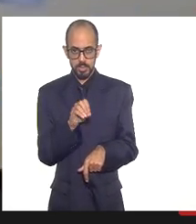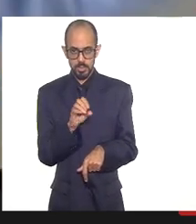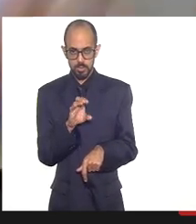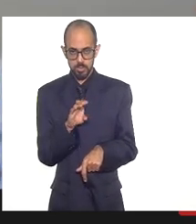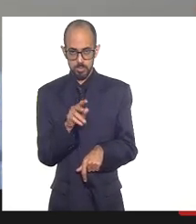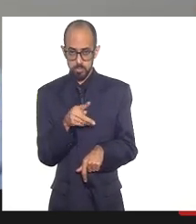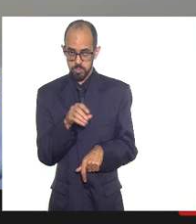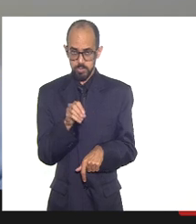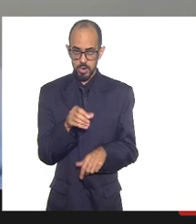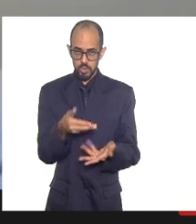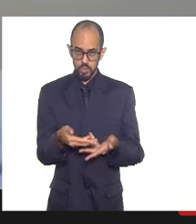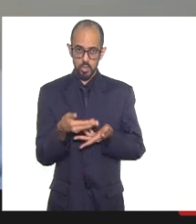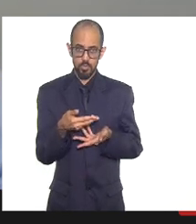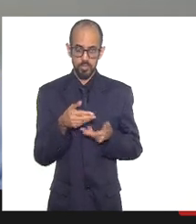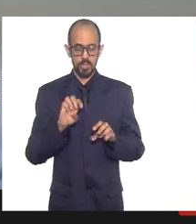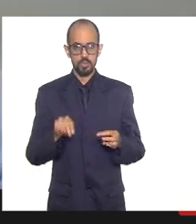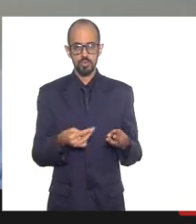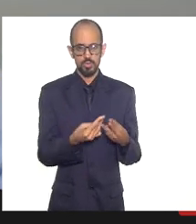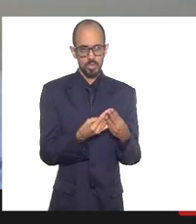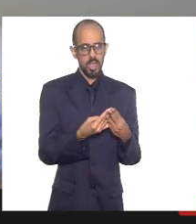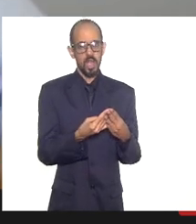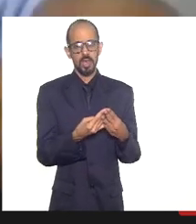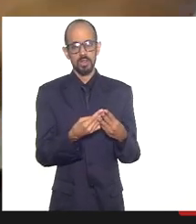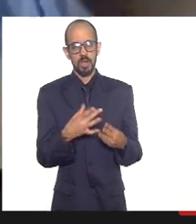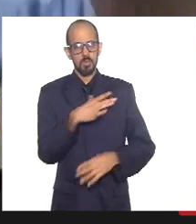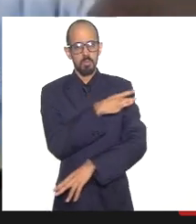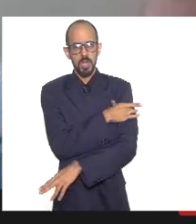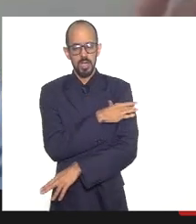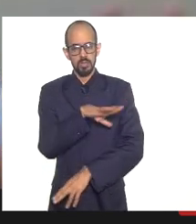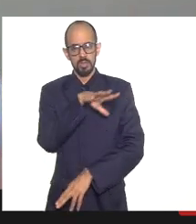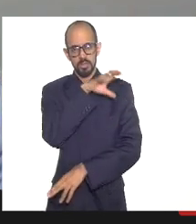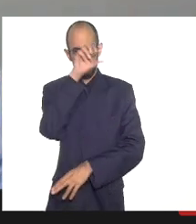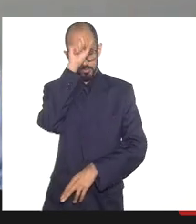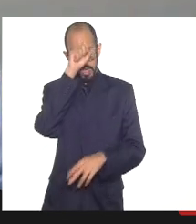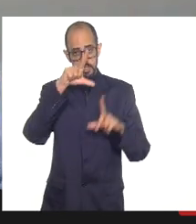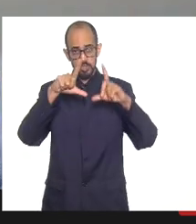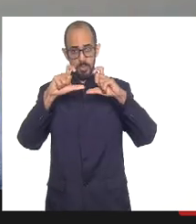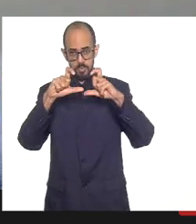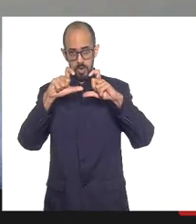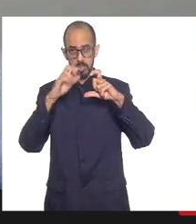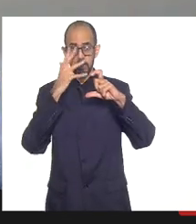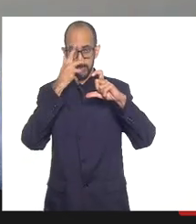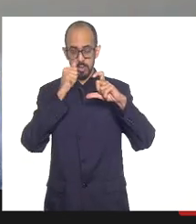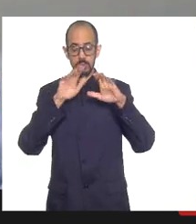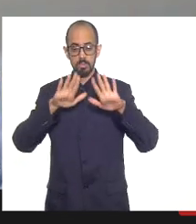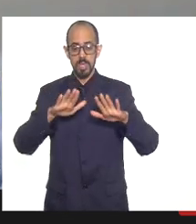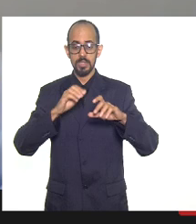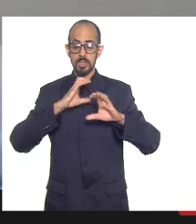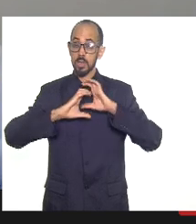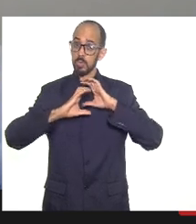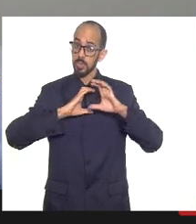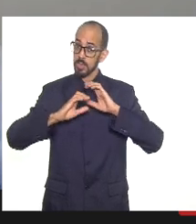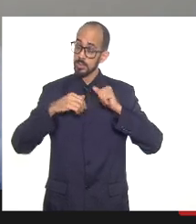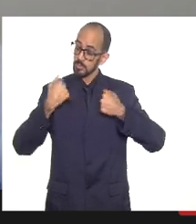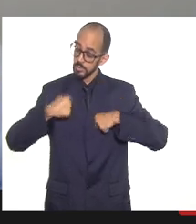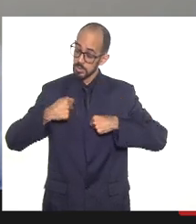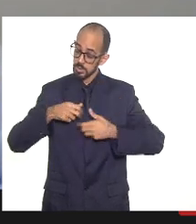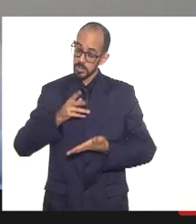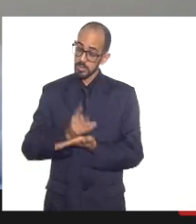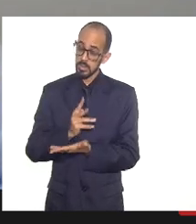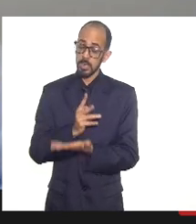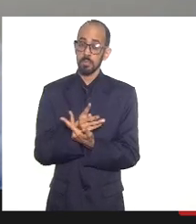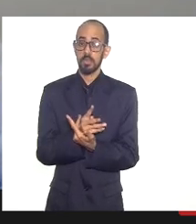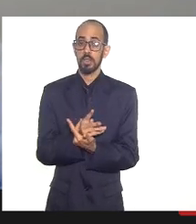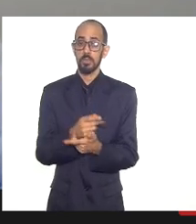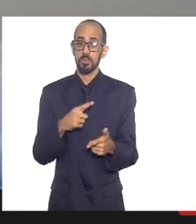evangélica, judaica, da Umbanda, do Conoblé, fica muito bonito na foto, mas essa interlocução tem que ser permanente, porque